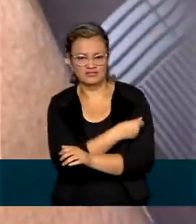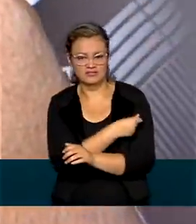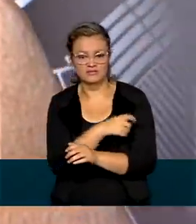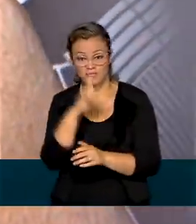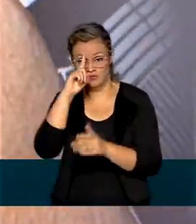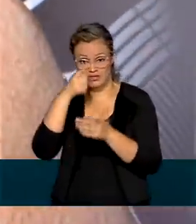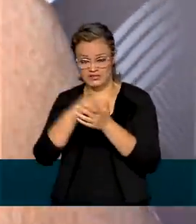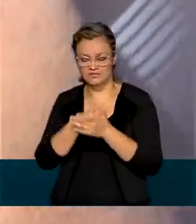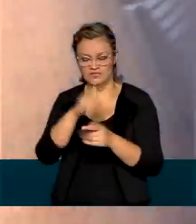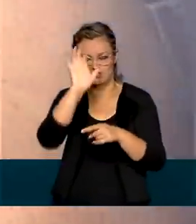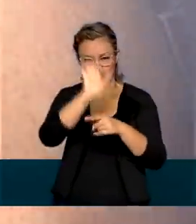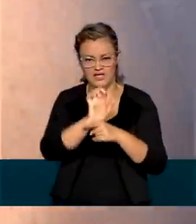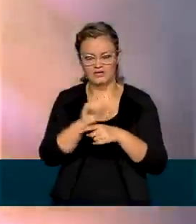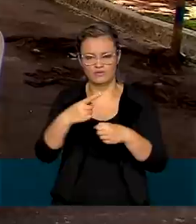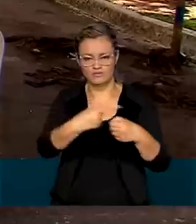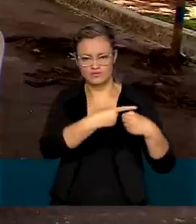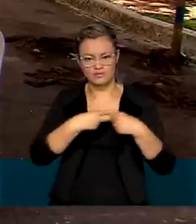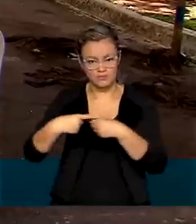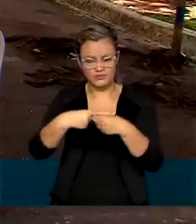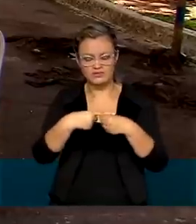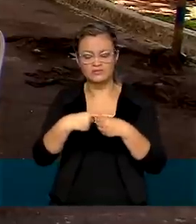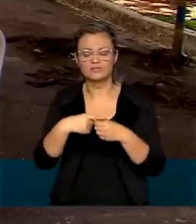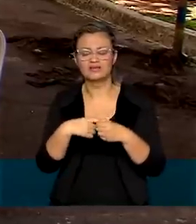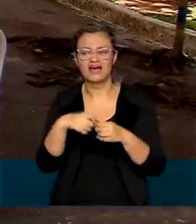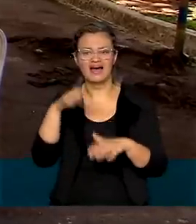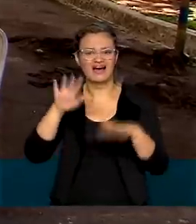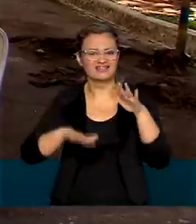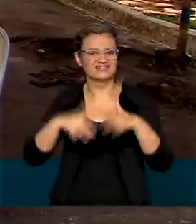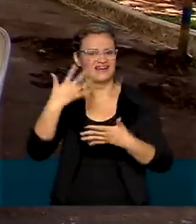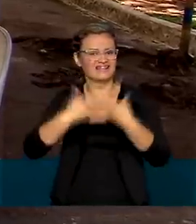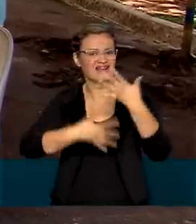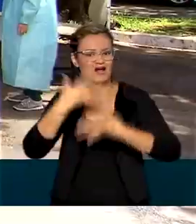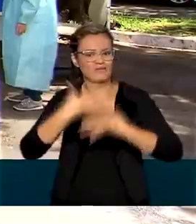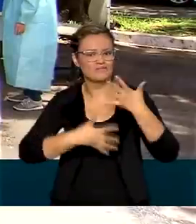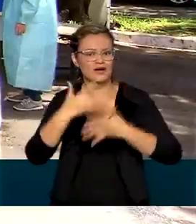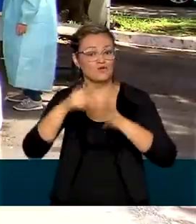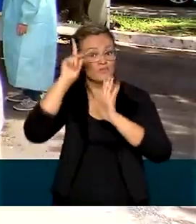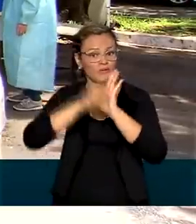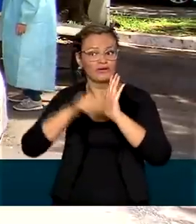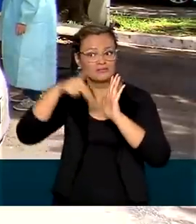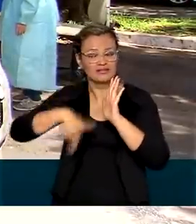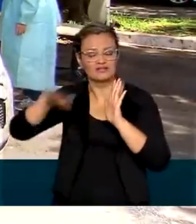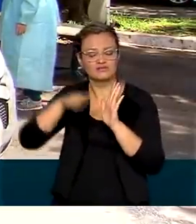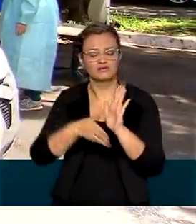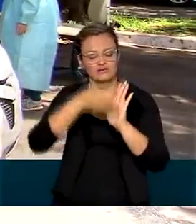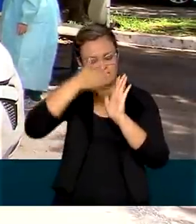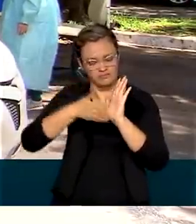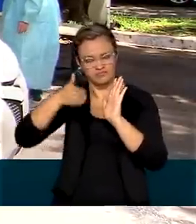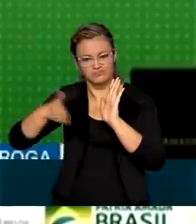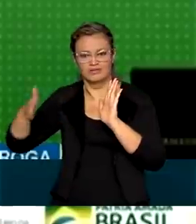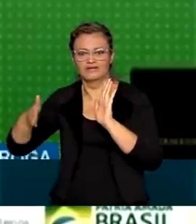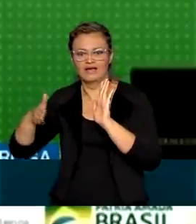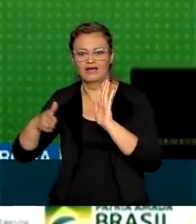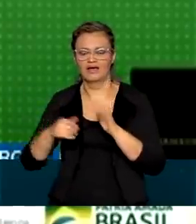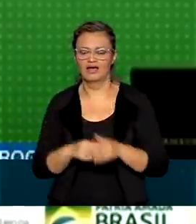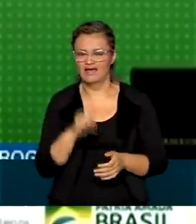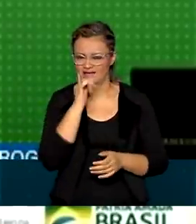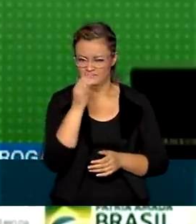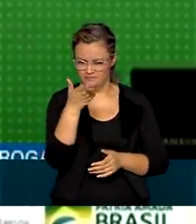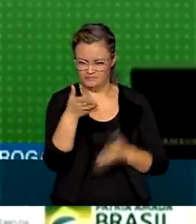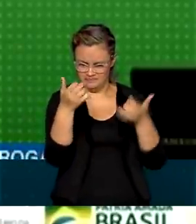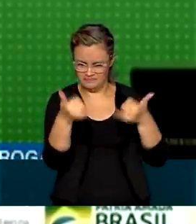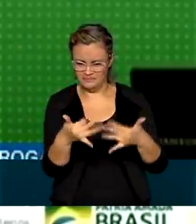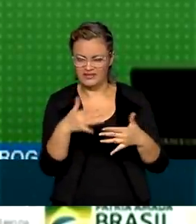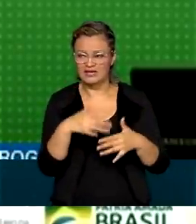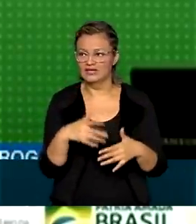decisão de estados e municípios tem atrapalhado o Programa Nacional de Imunização do Ministério da Saúde. Nós sabemos que